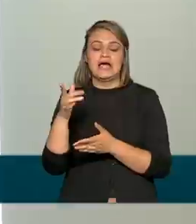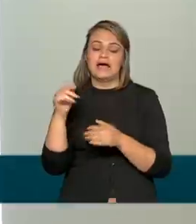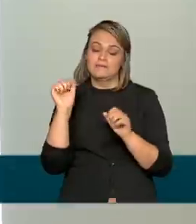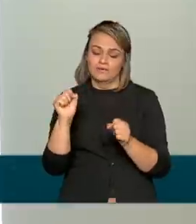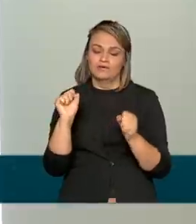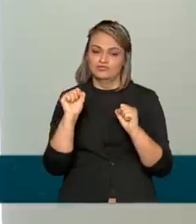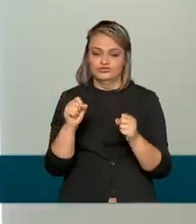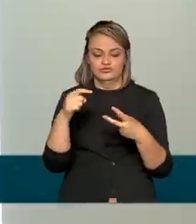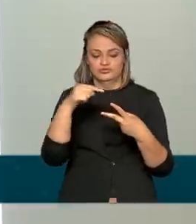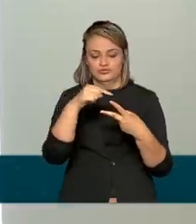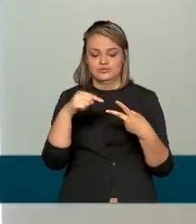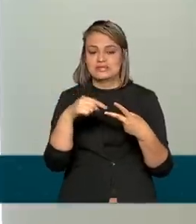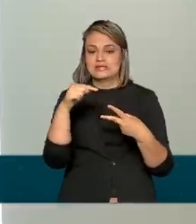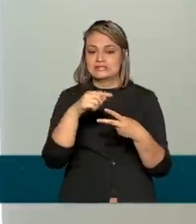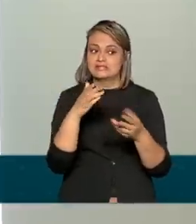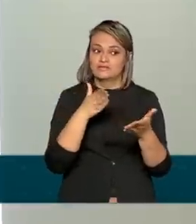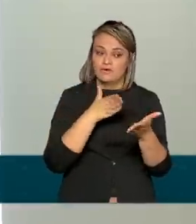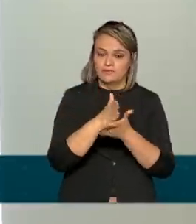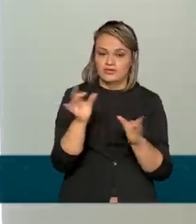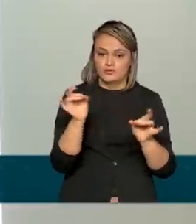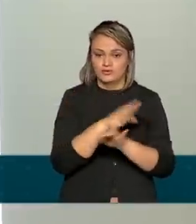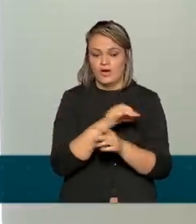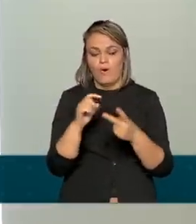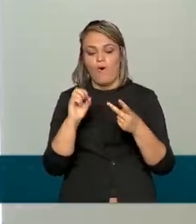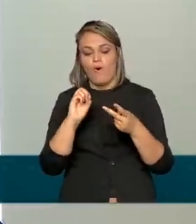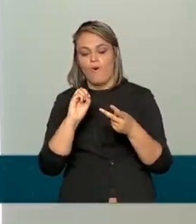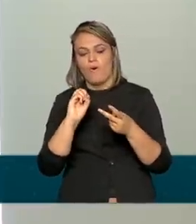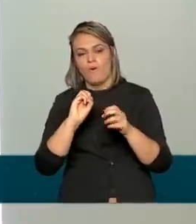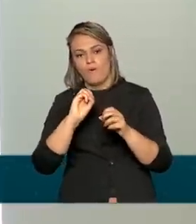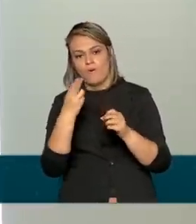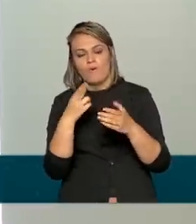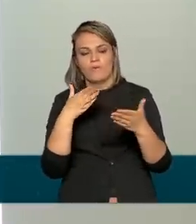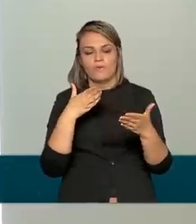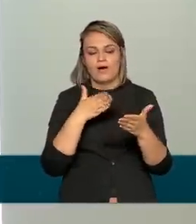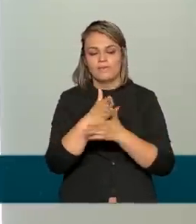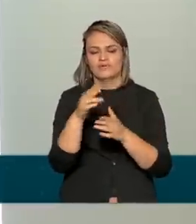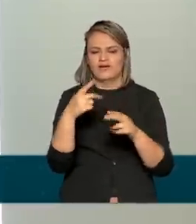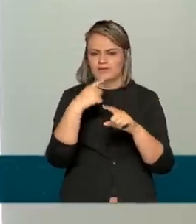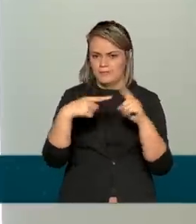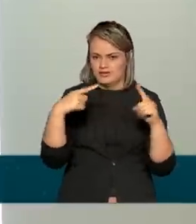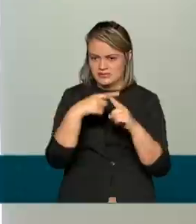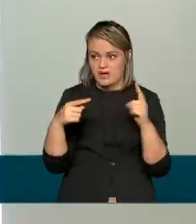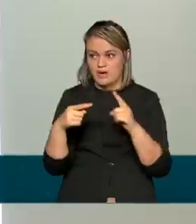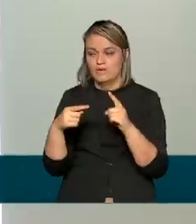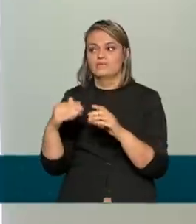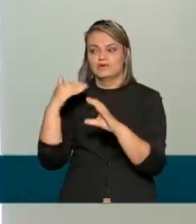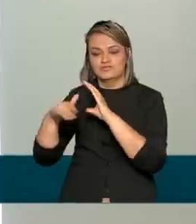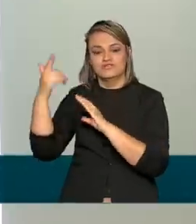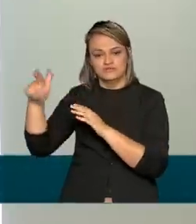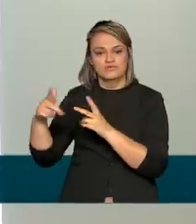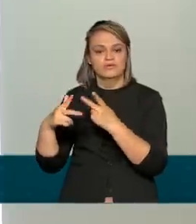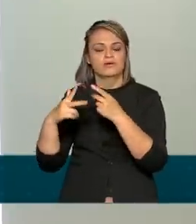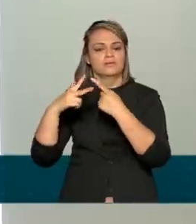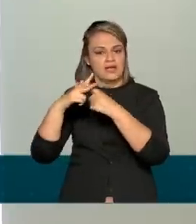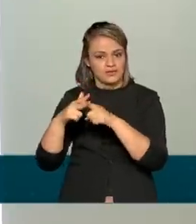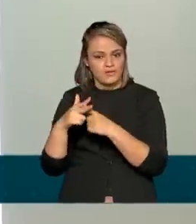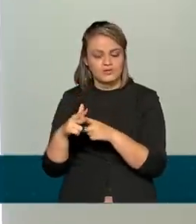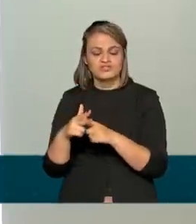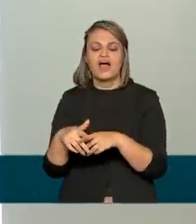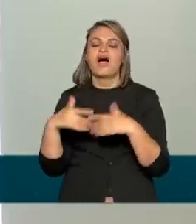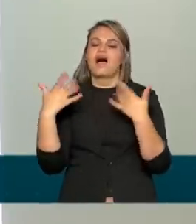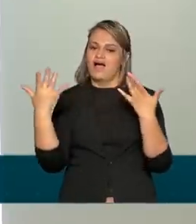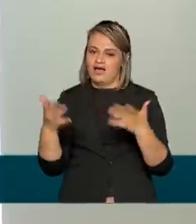opções, aprovado na íntegra ou com pequenas correções, ele pode voltar para que seja corrigido e aí, então, nós teremos